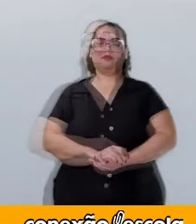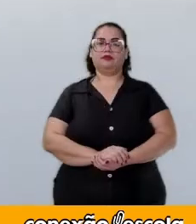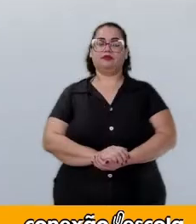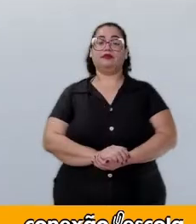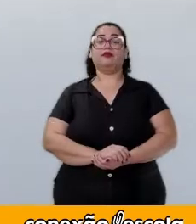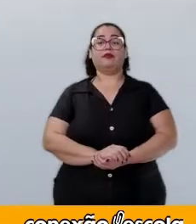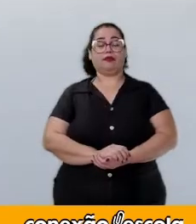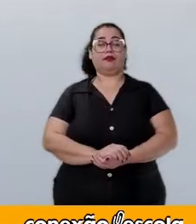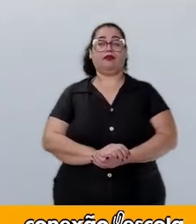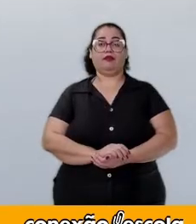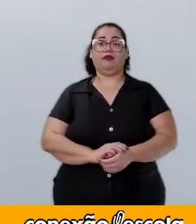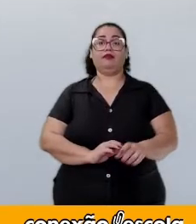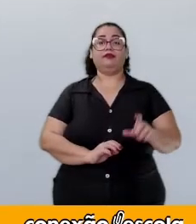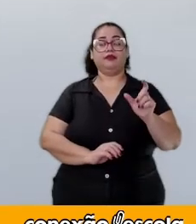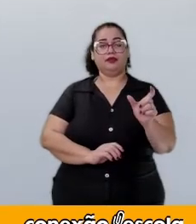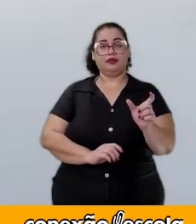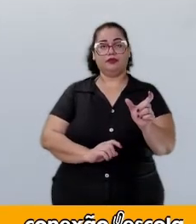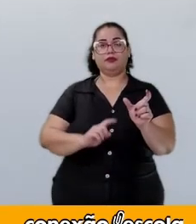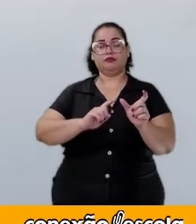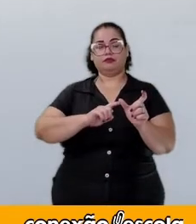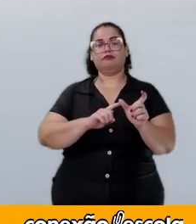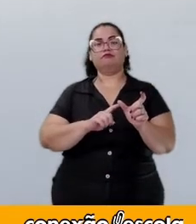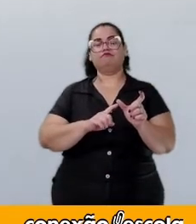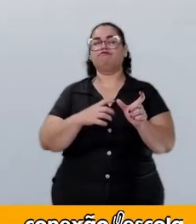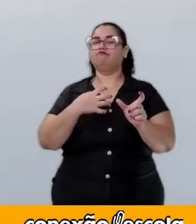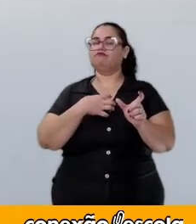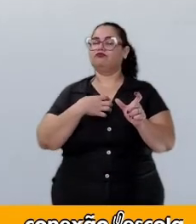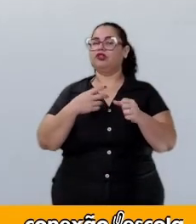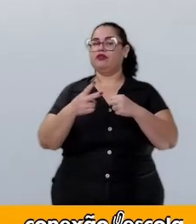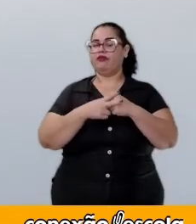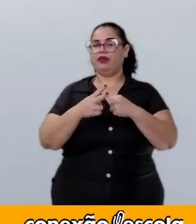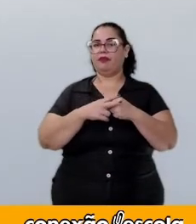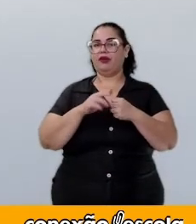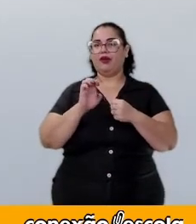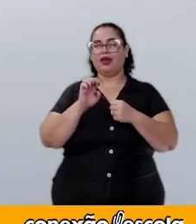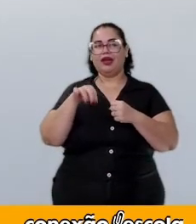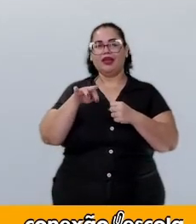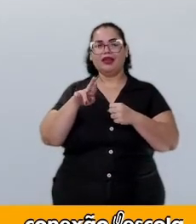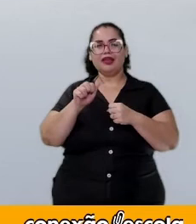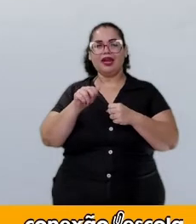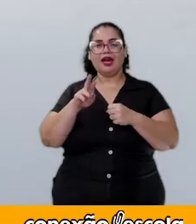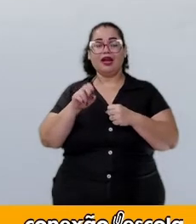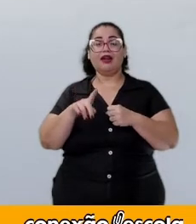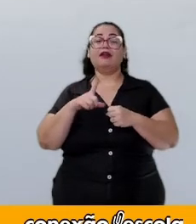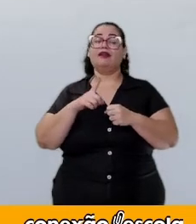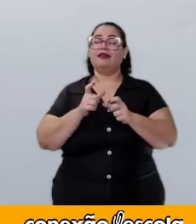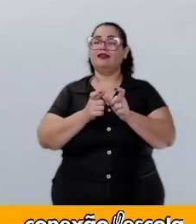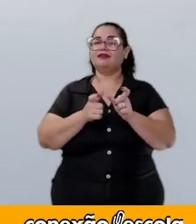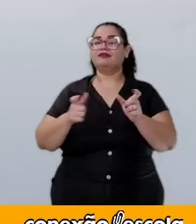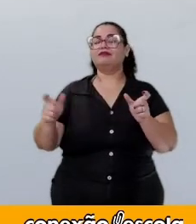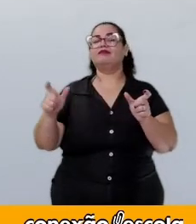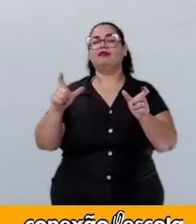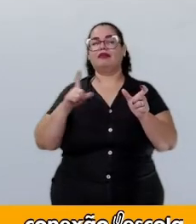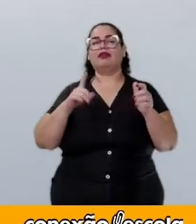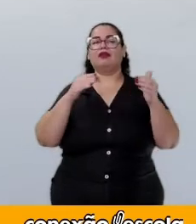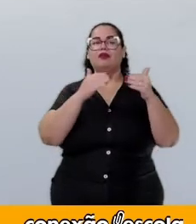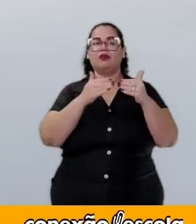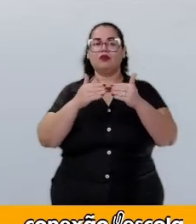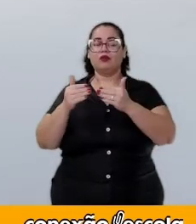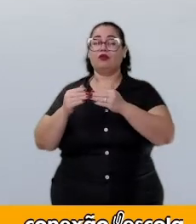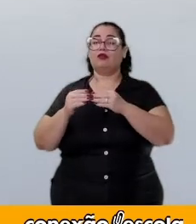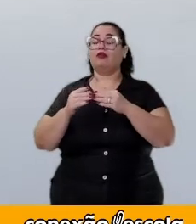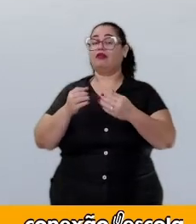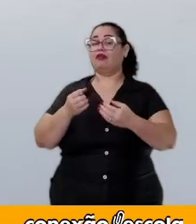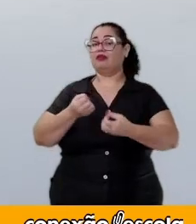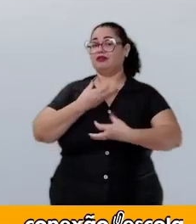Além desse termo, a forma verbal, ao entrarem, está no plural para concordar com a